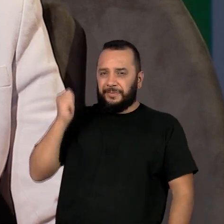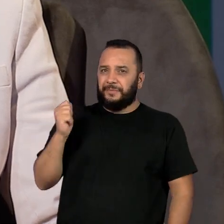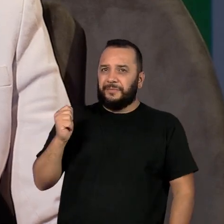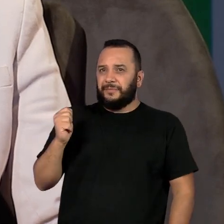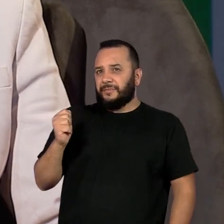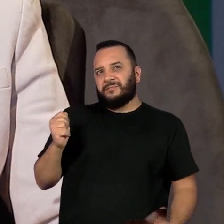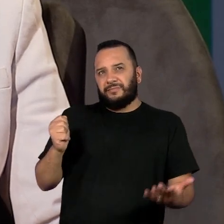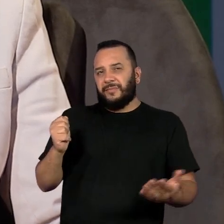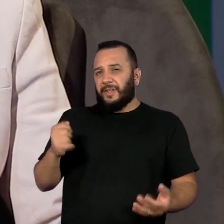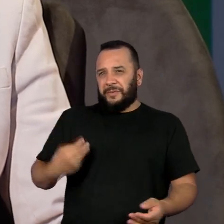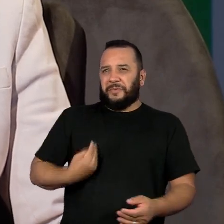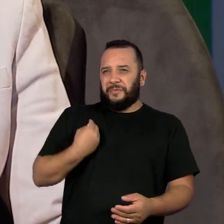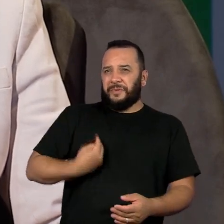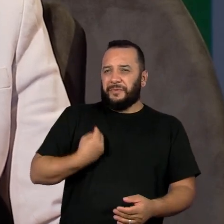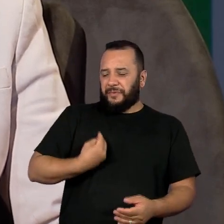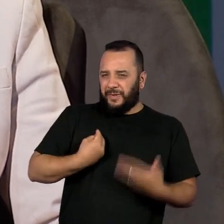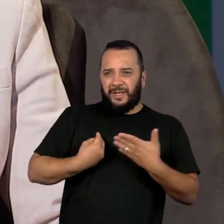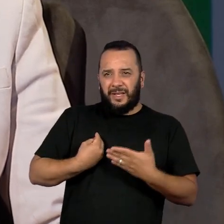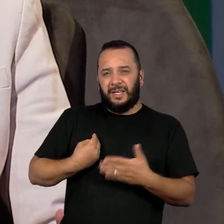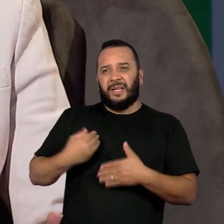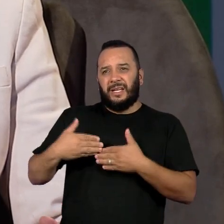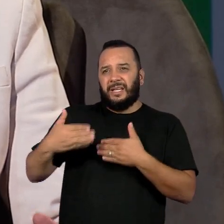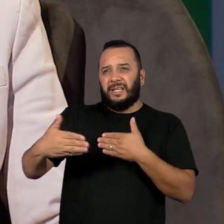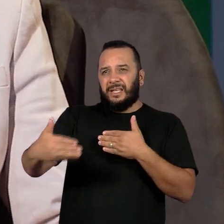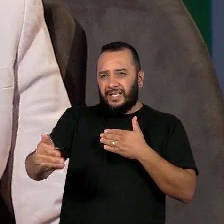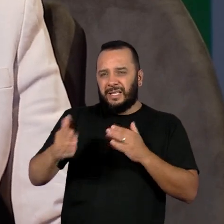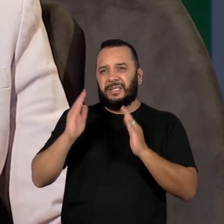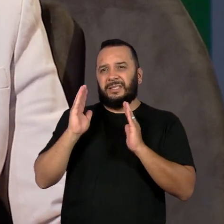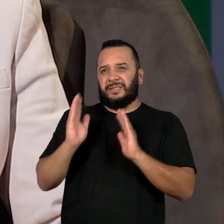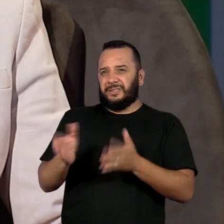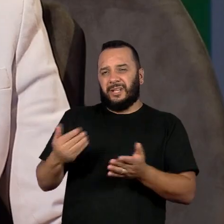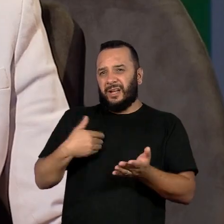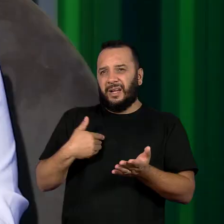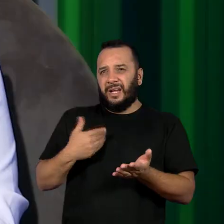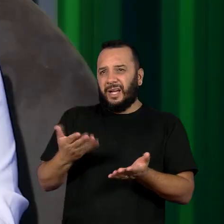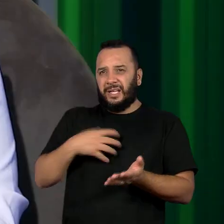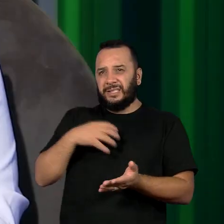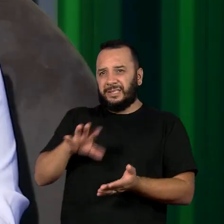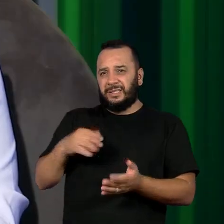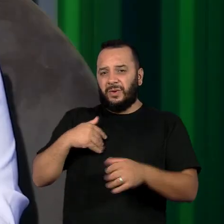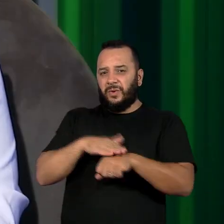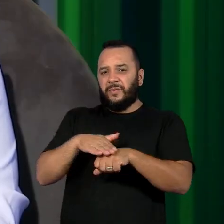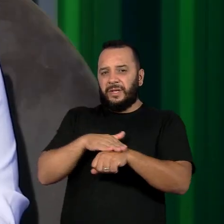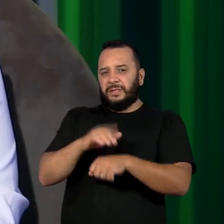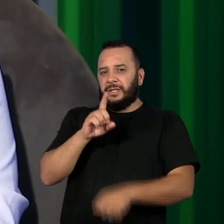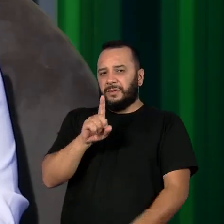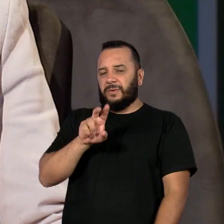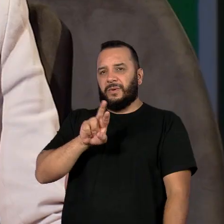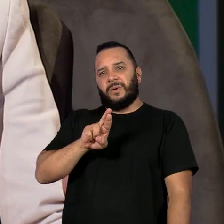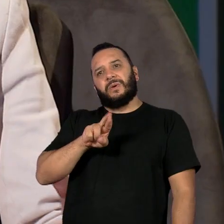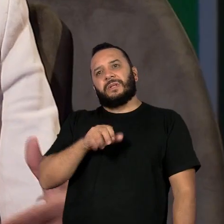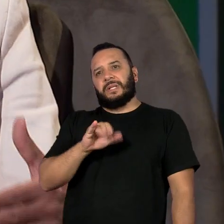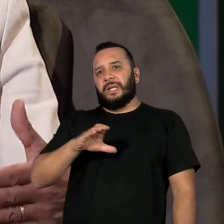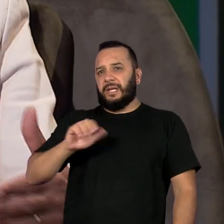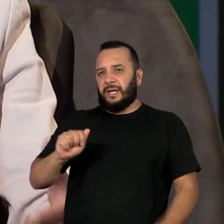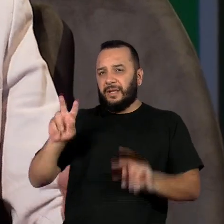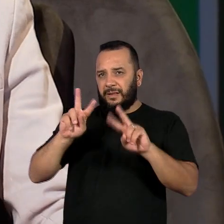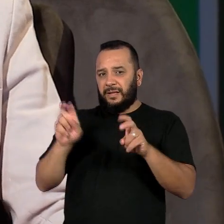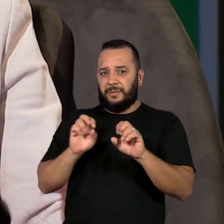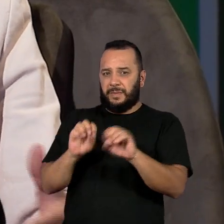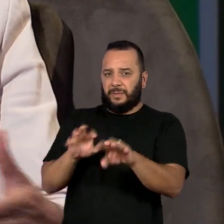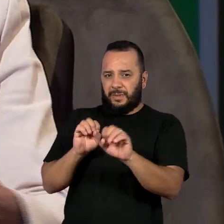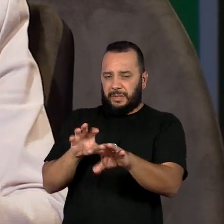tem como mais viver sobre esse isma. Então, a gente está falando aqui com a Drica, sobre a educação. A educação tem um papel